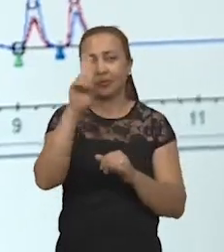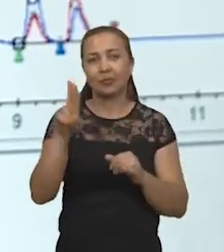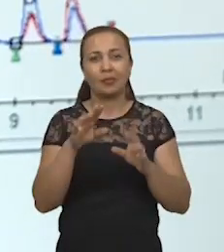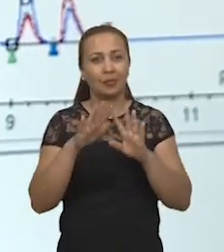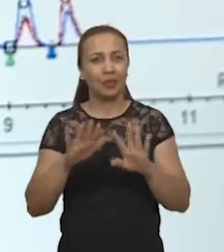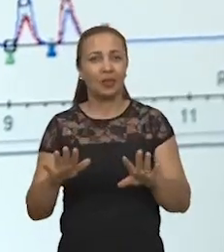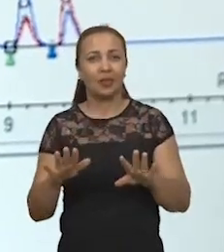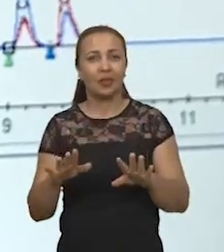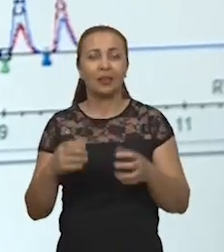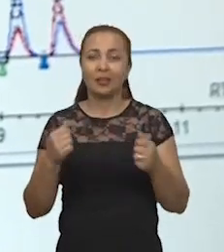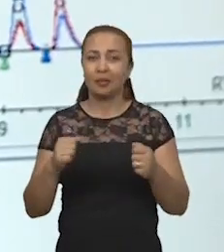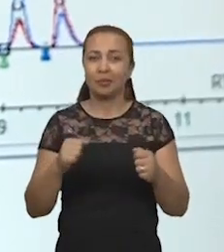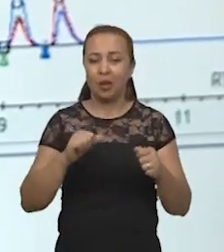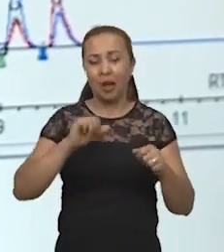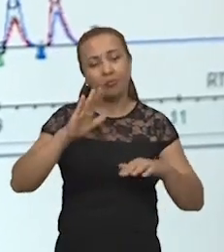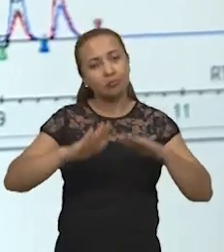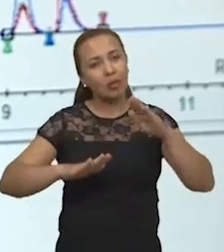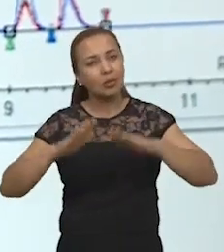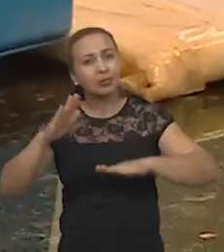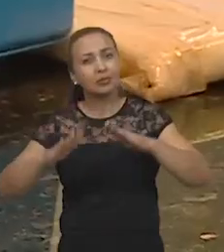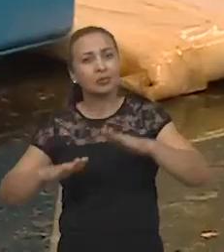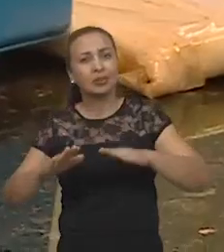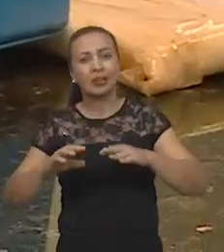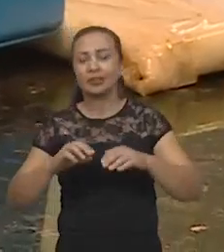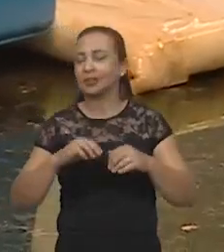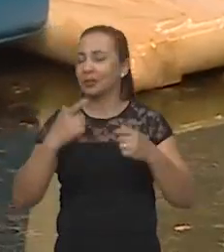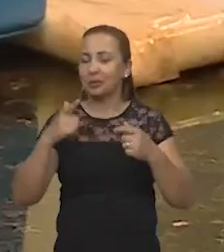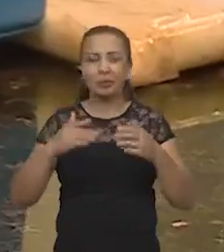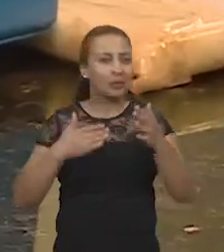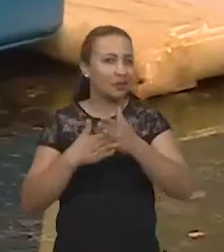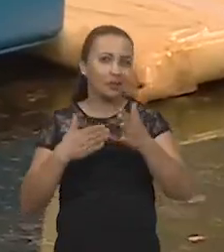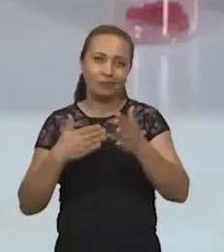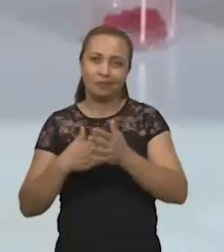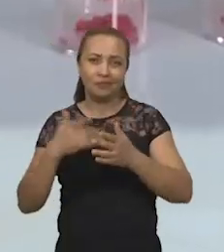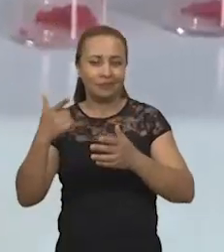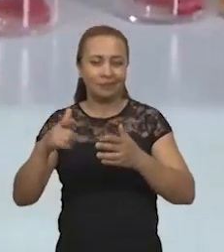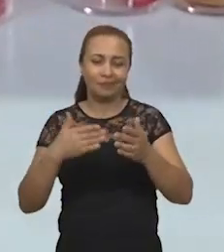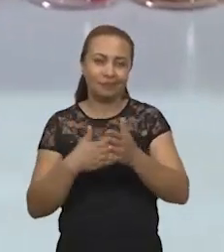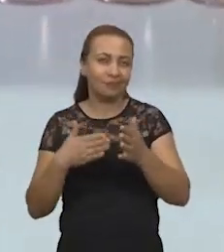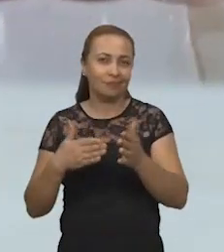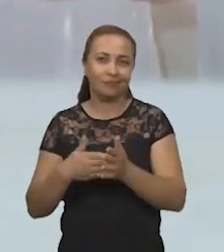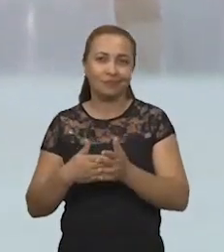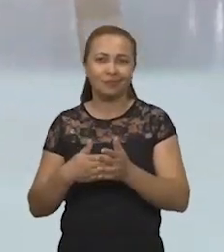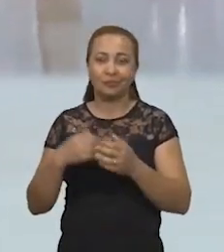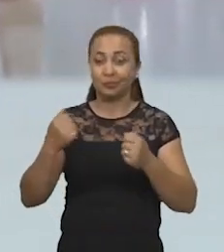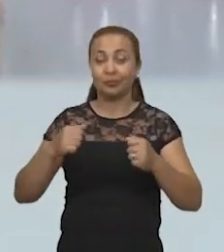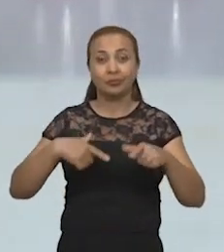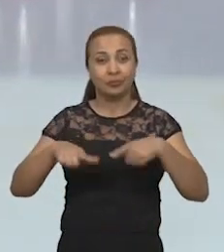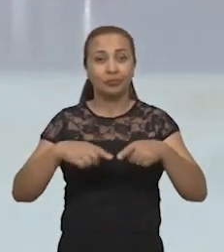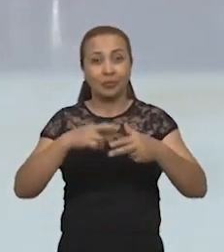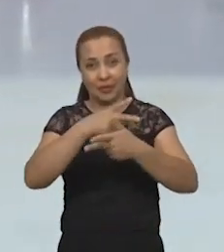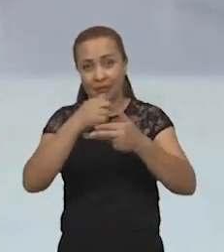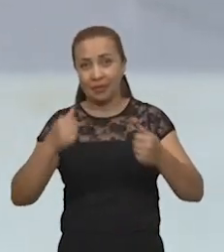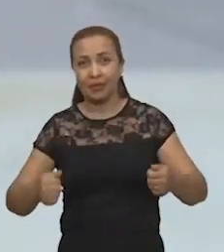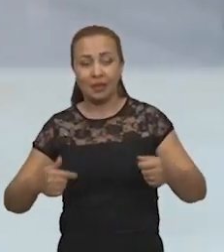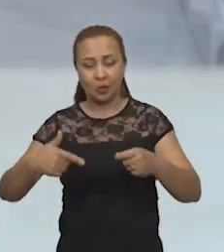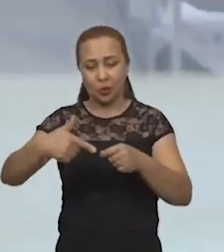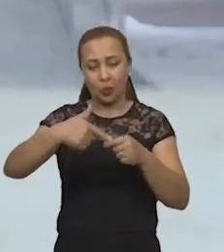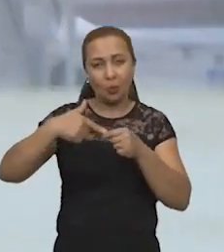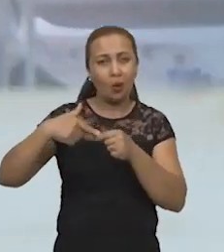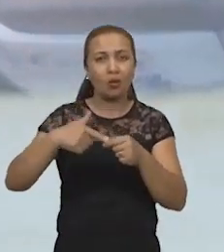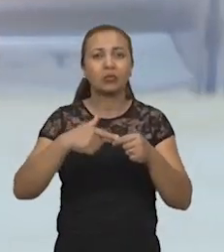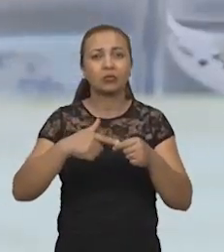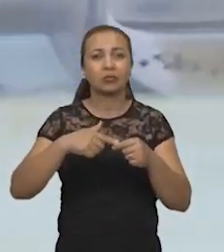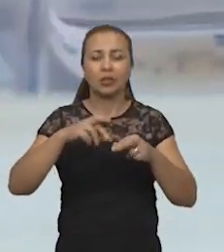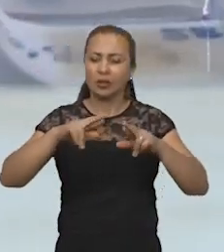E a possibilidade de variações é ilimitada. A gente pode trabalhar com diferentes tipos de combustíveis,